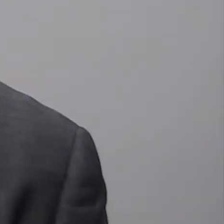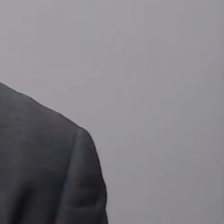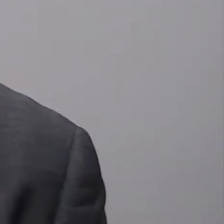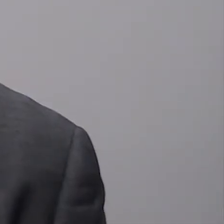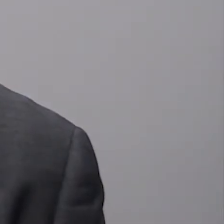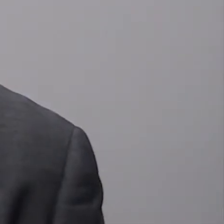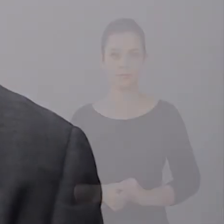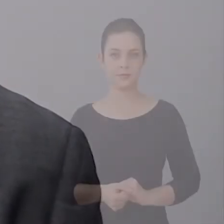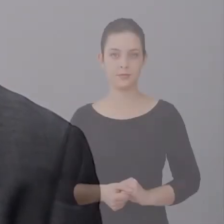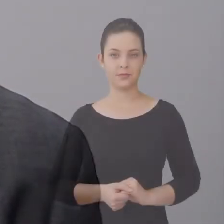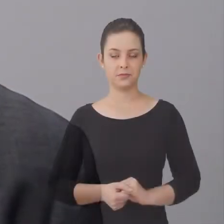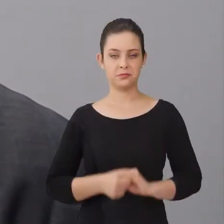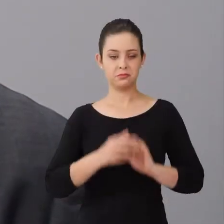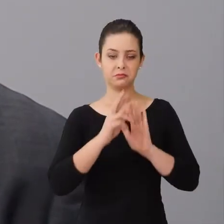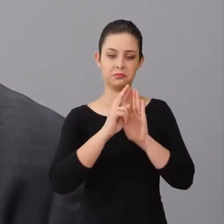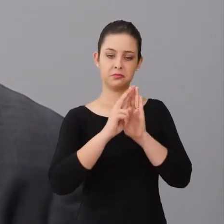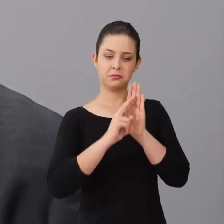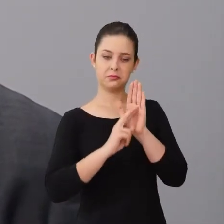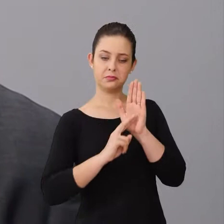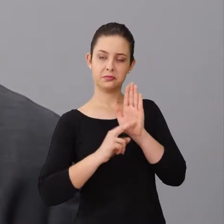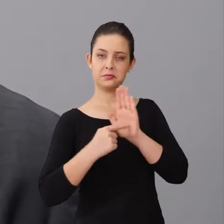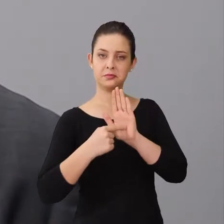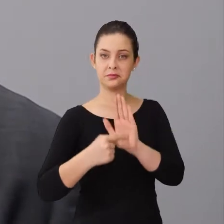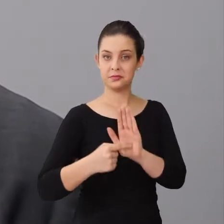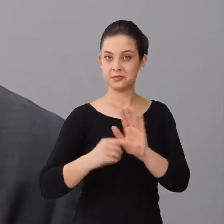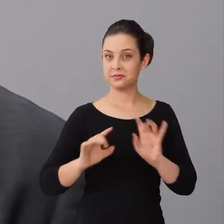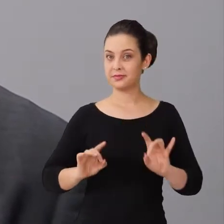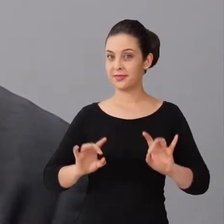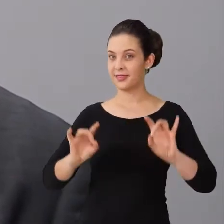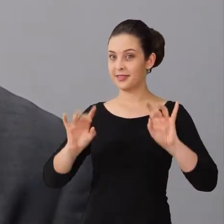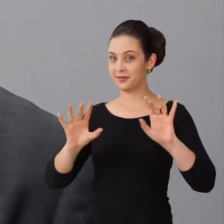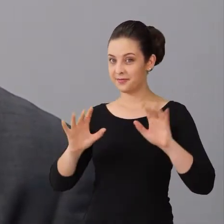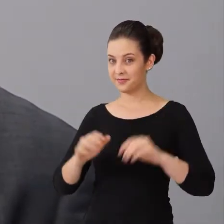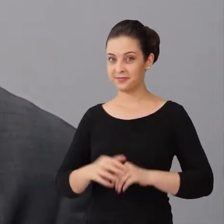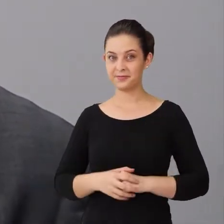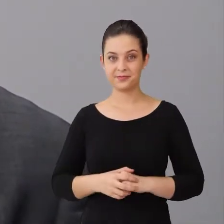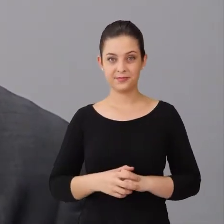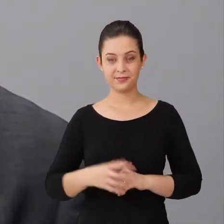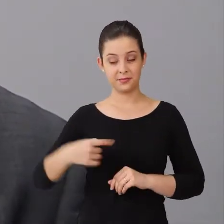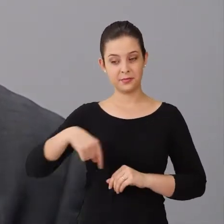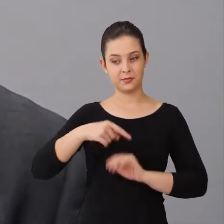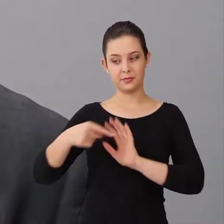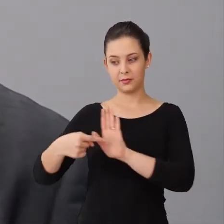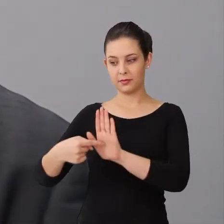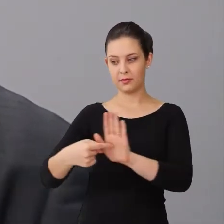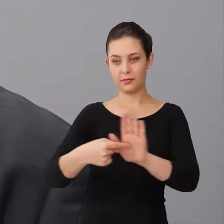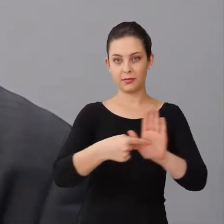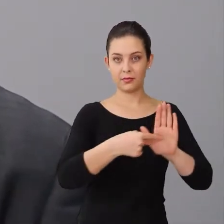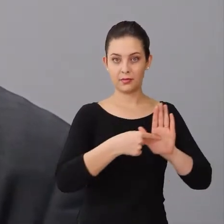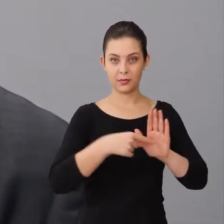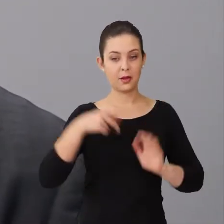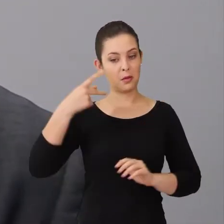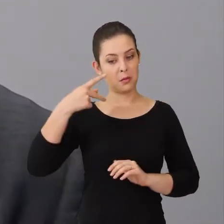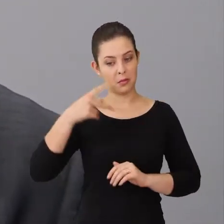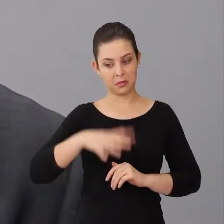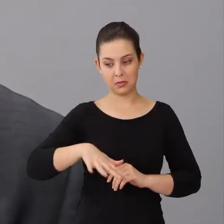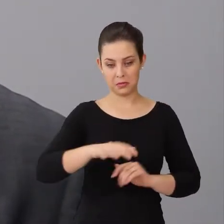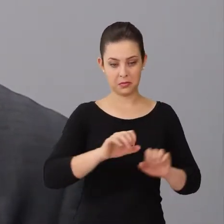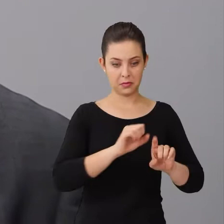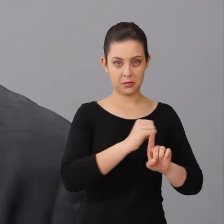A apresentação do relatório é um momento especial na medida em que nós apresentamos para o Parlamento e para a sociedade